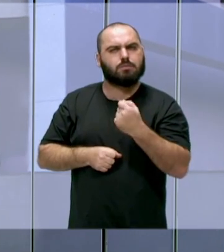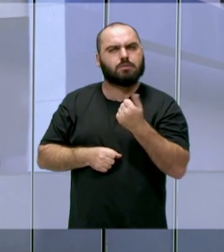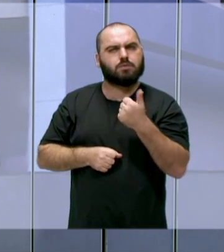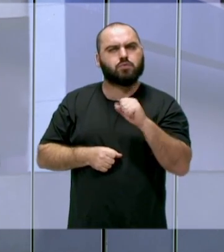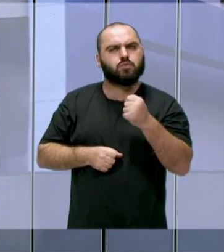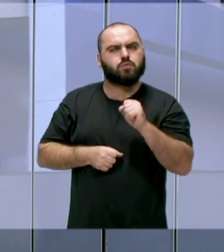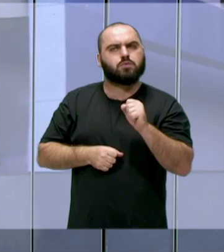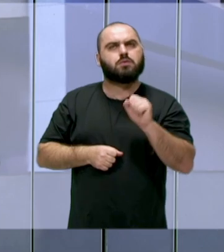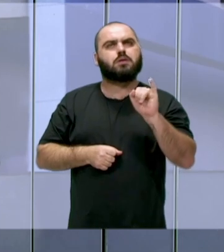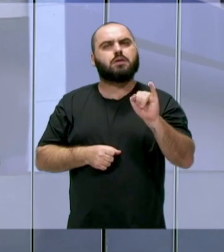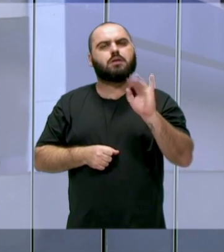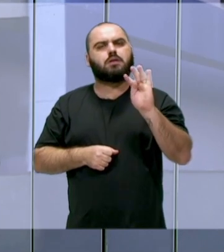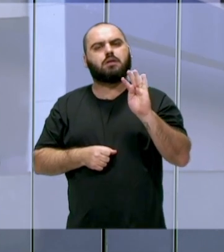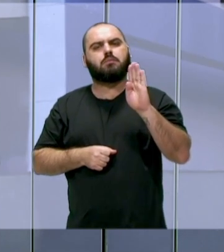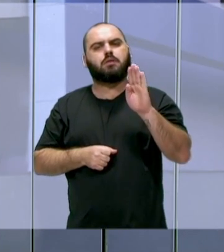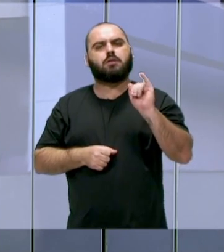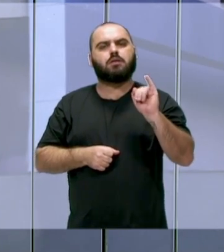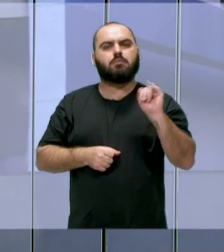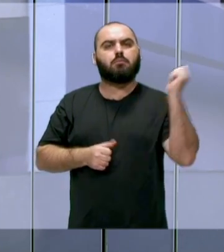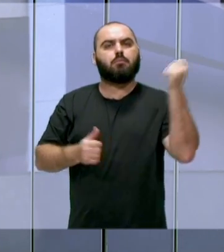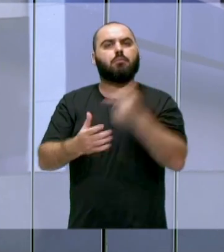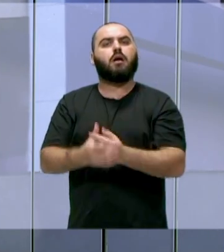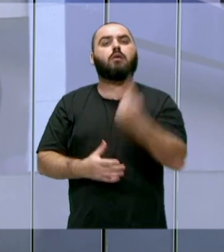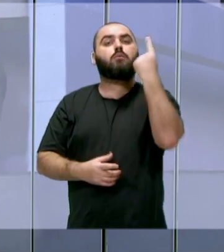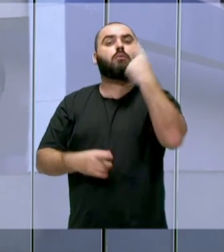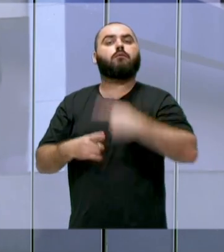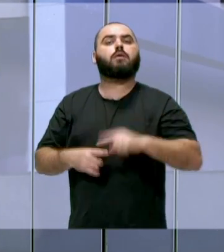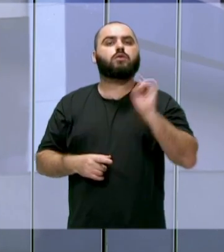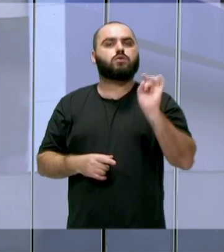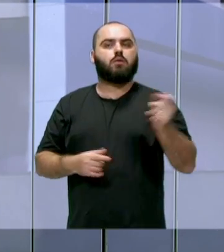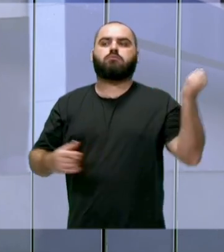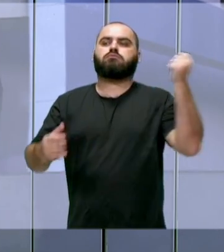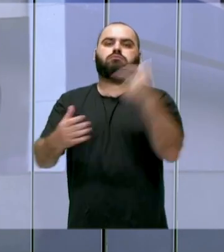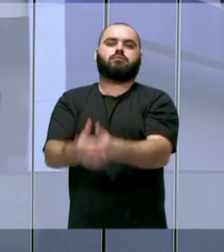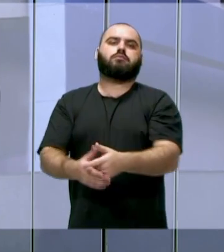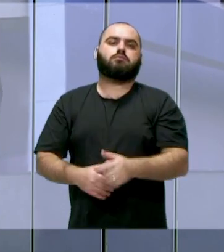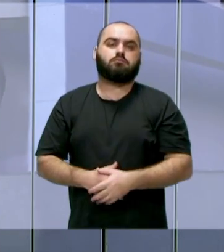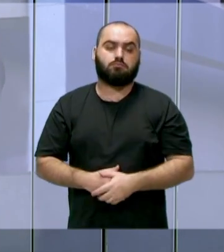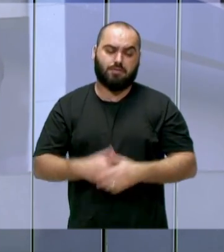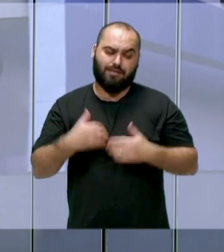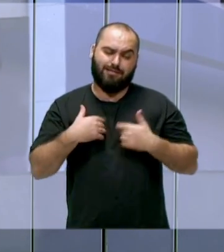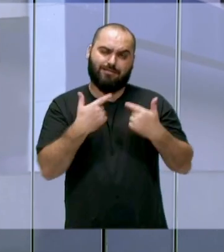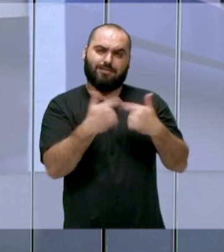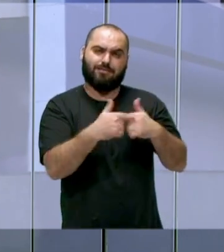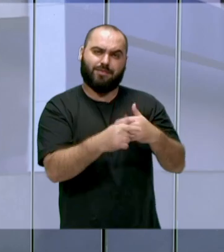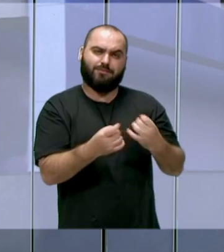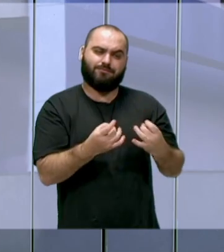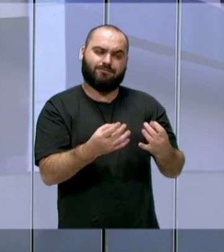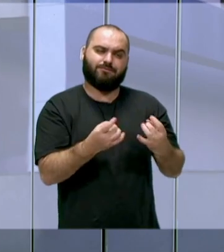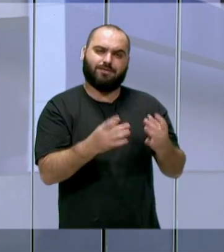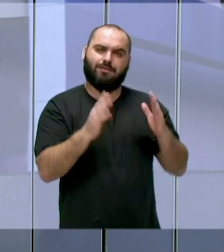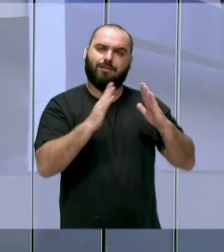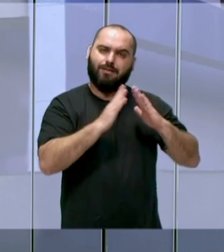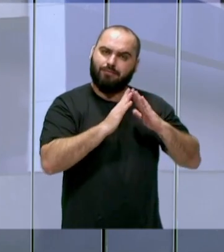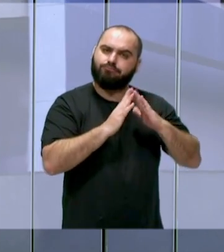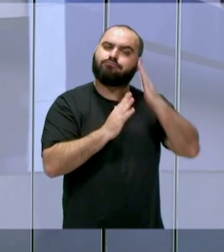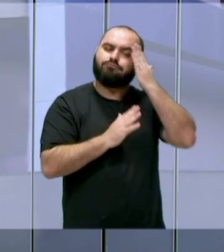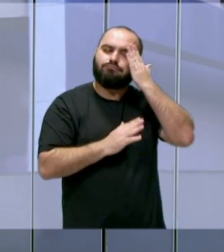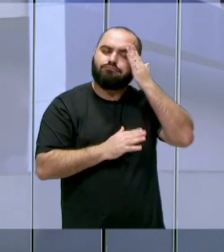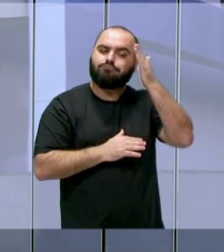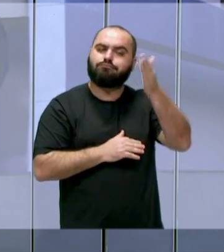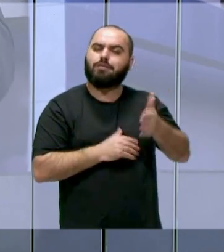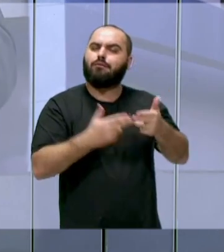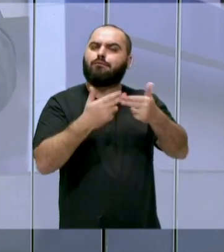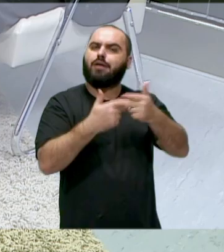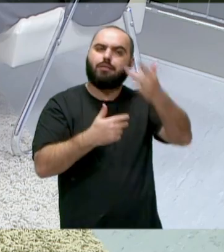o ITBI na nossa cidade era pago somente à vista. E nós que trabalhamos no mercado imobiliário, a gente é testemunha que muitas pessoas